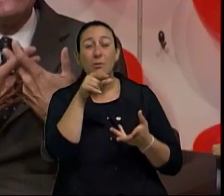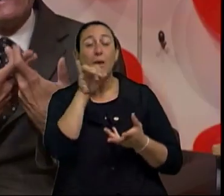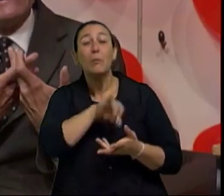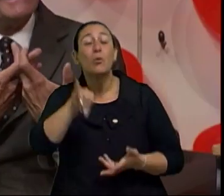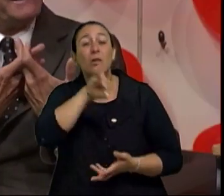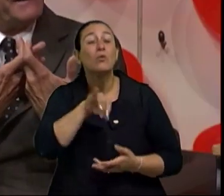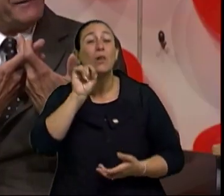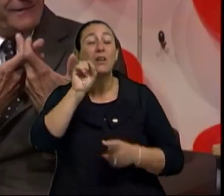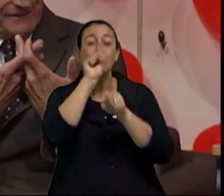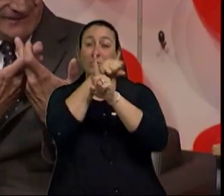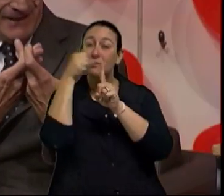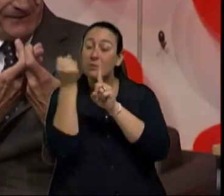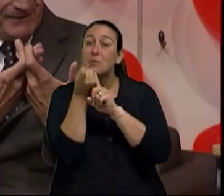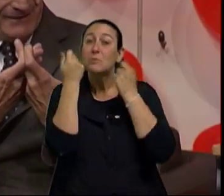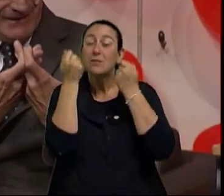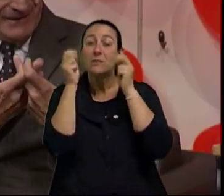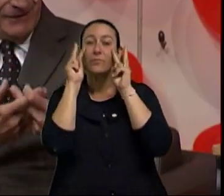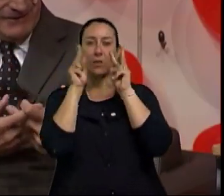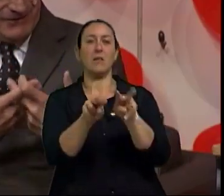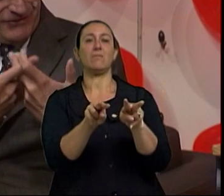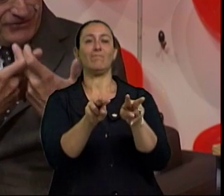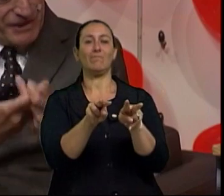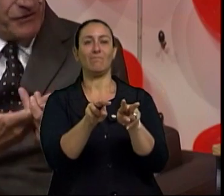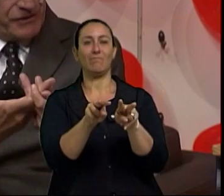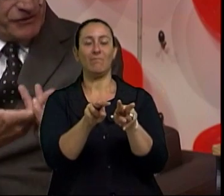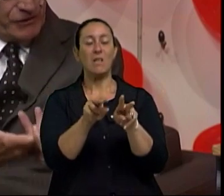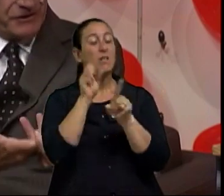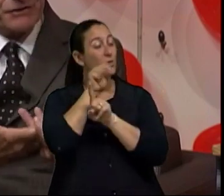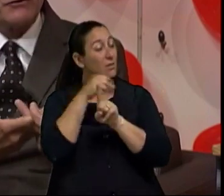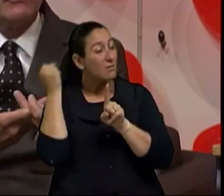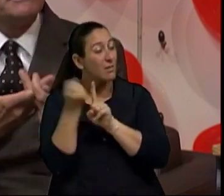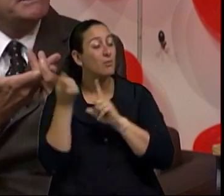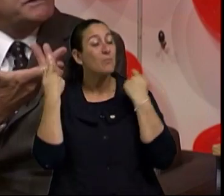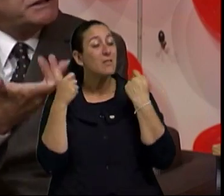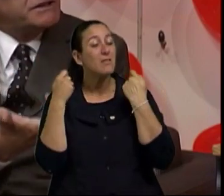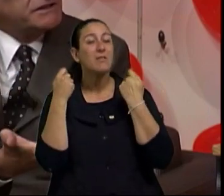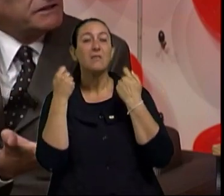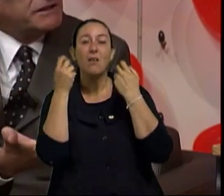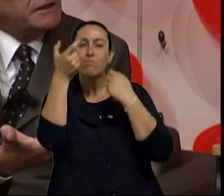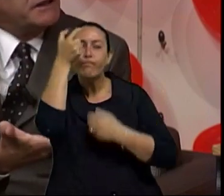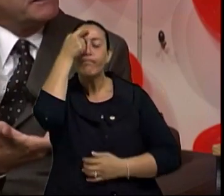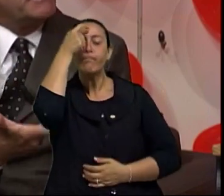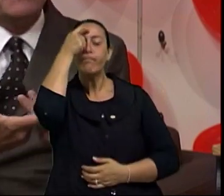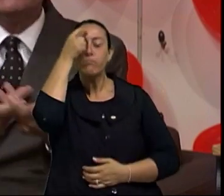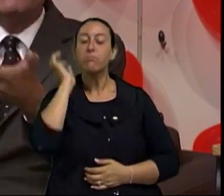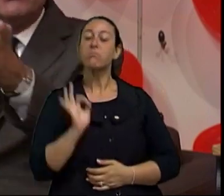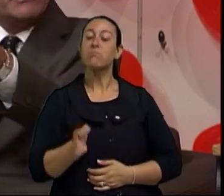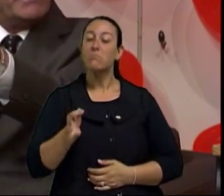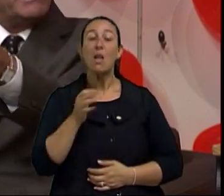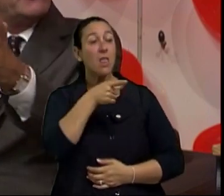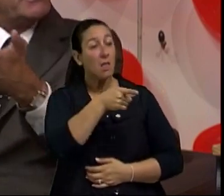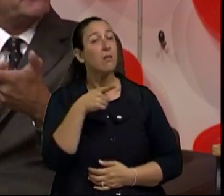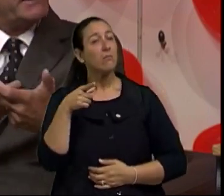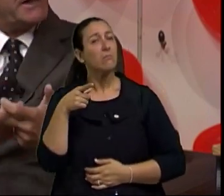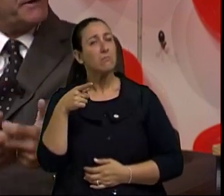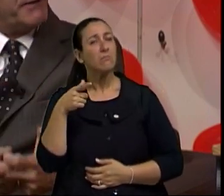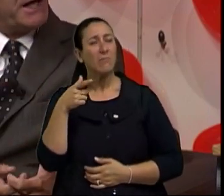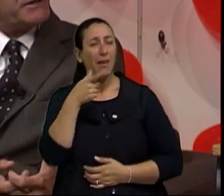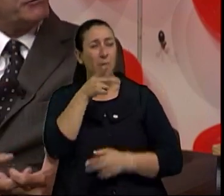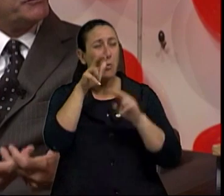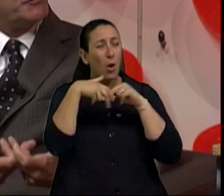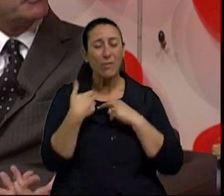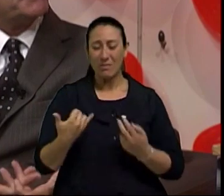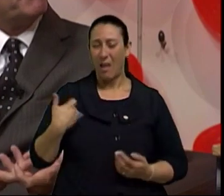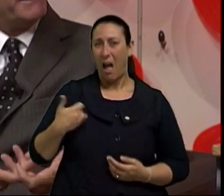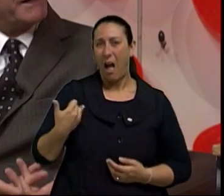que a sociedade, sabe, que veja com esses olhos, que se conscientize que aquele indivíduo não é aquele que nós vimos naquela